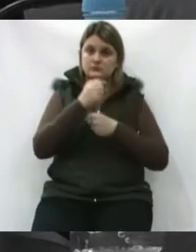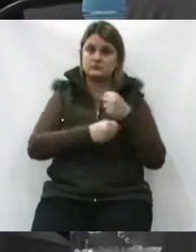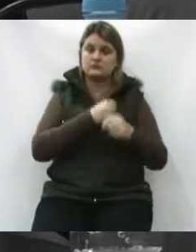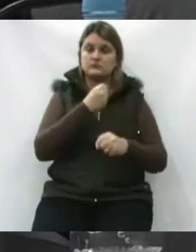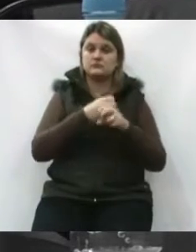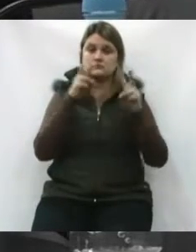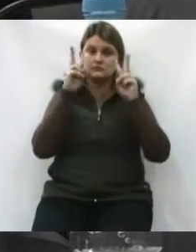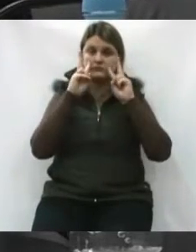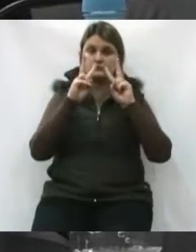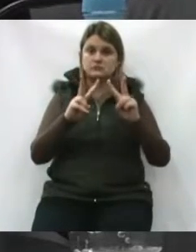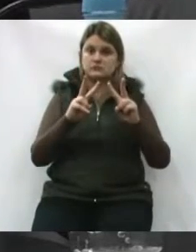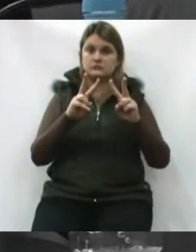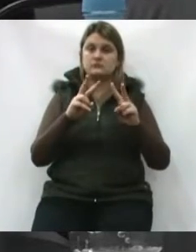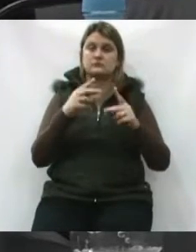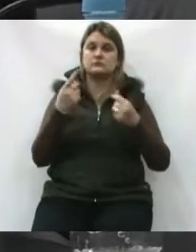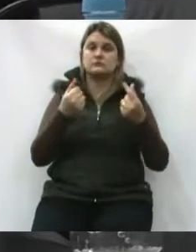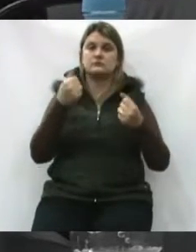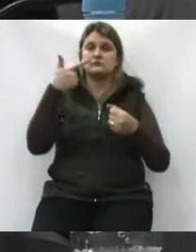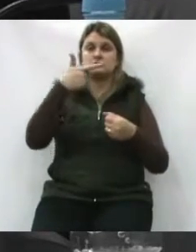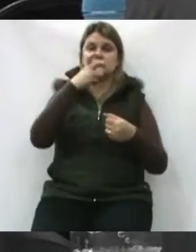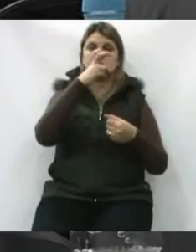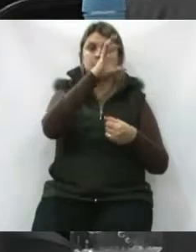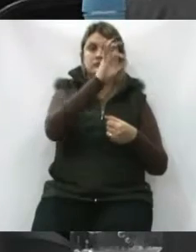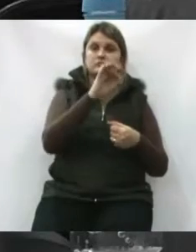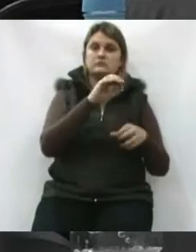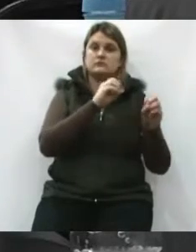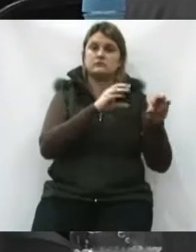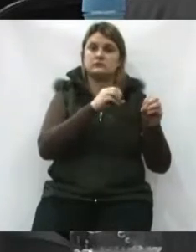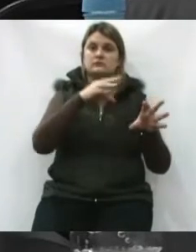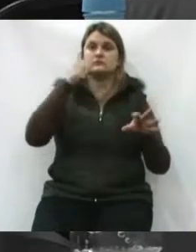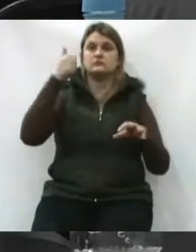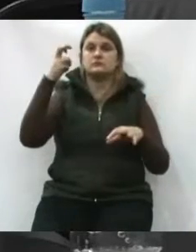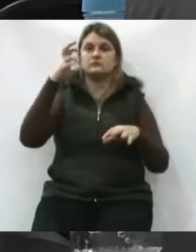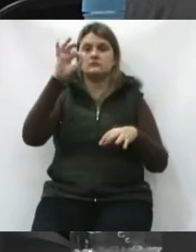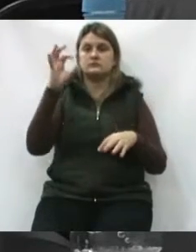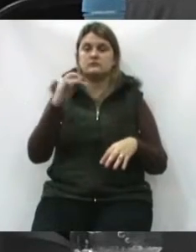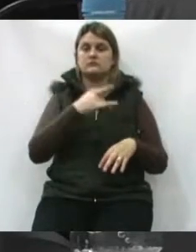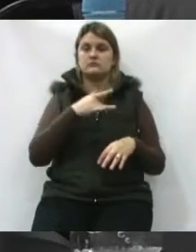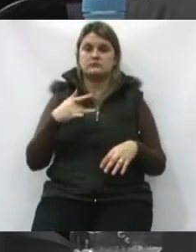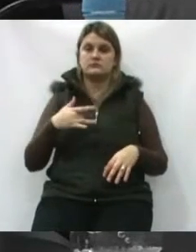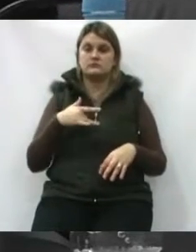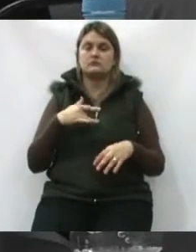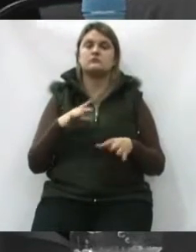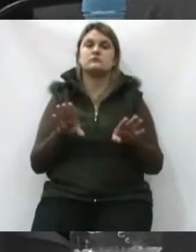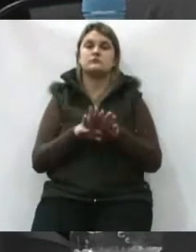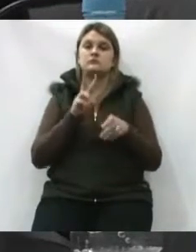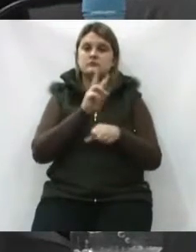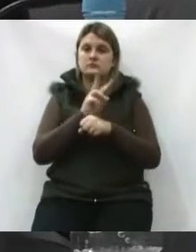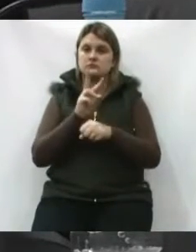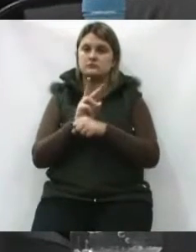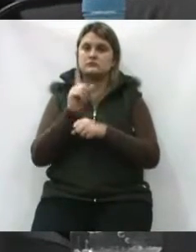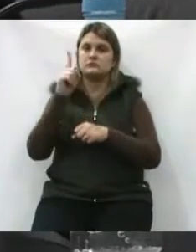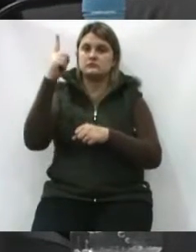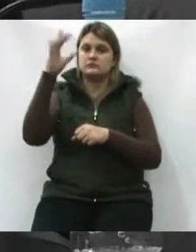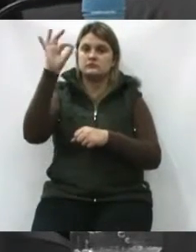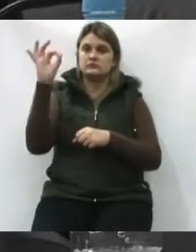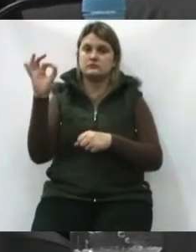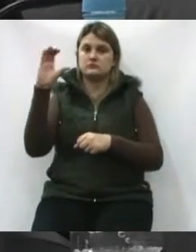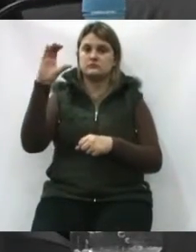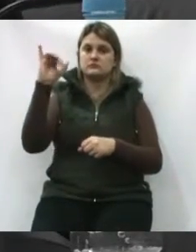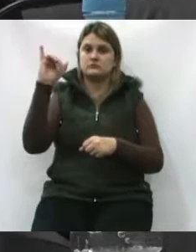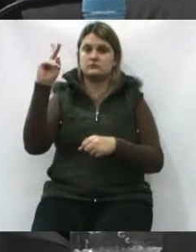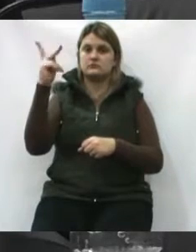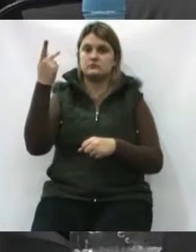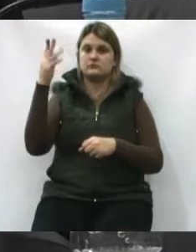verificará essa questão de 25% da educação, questão 15% da saúde, e essa questão de, será no máximo 1%